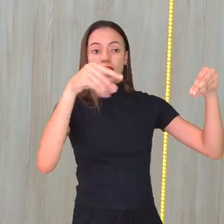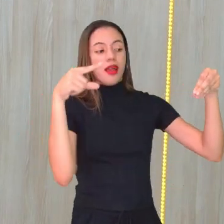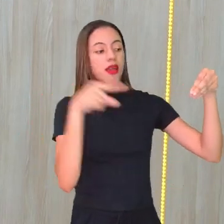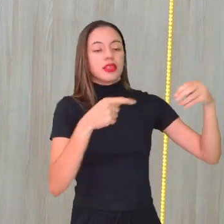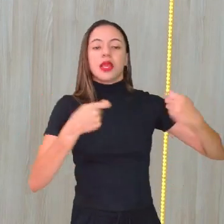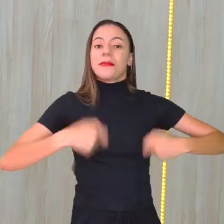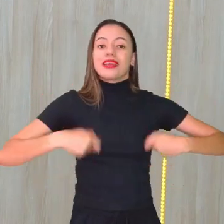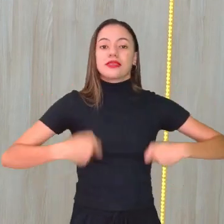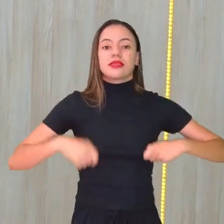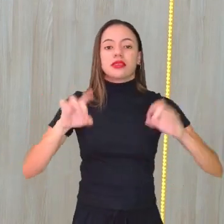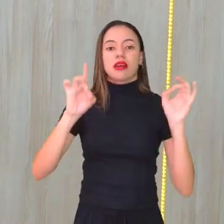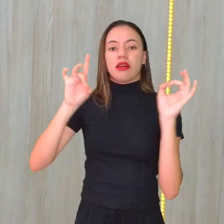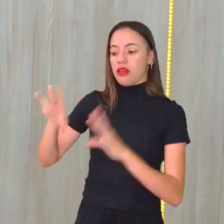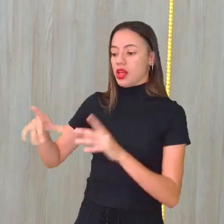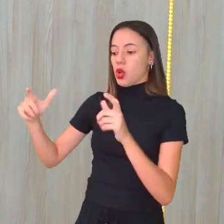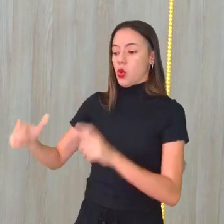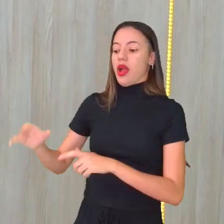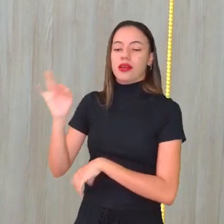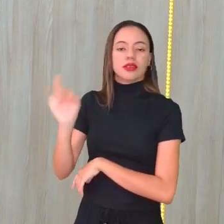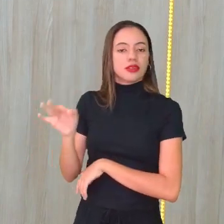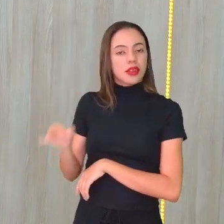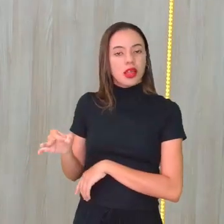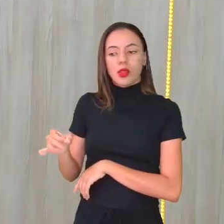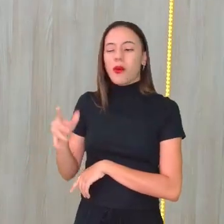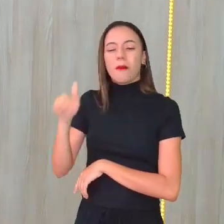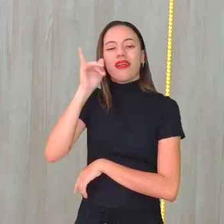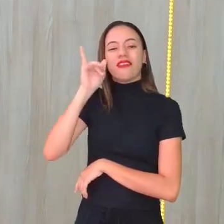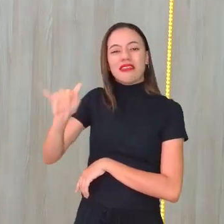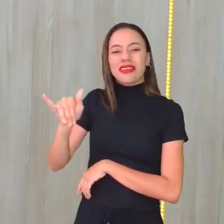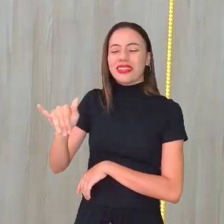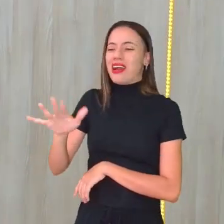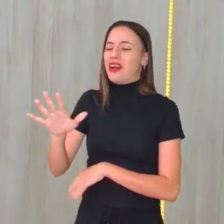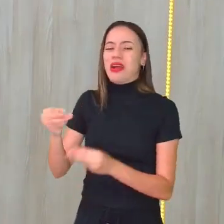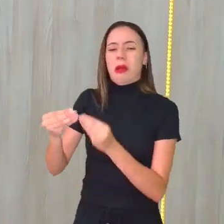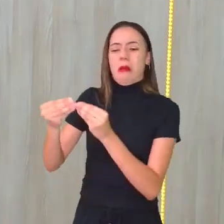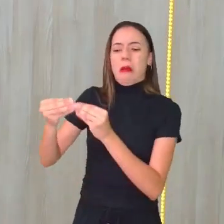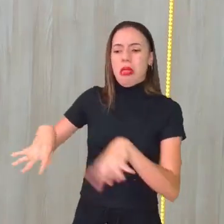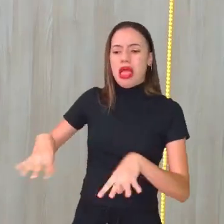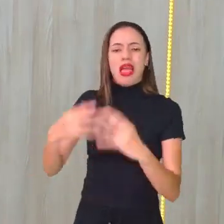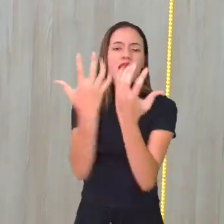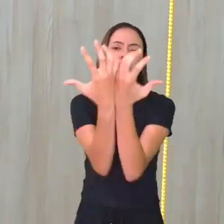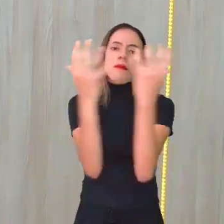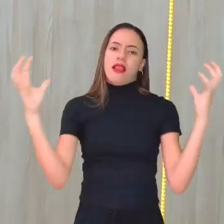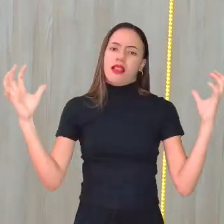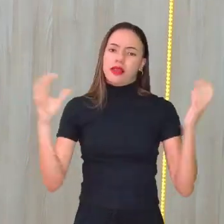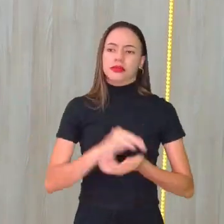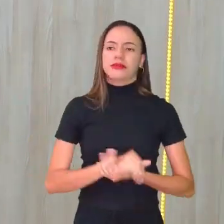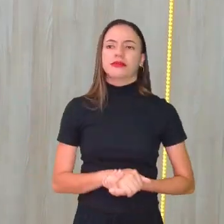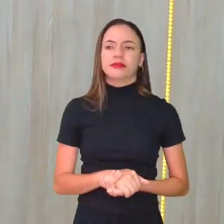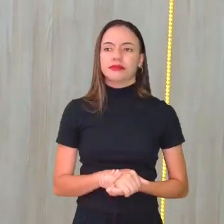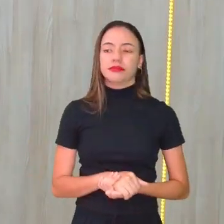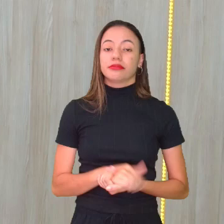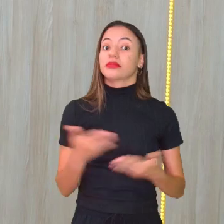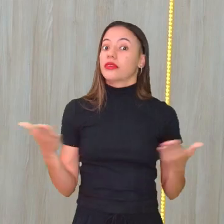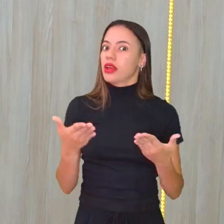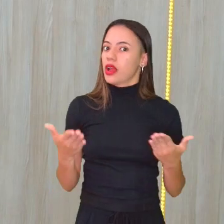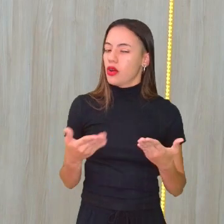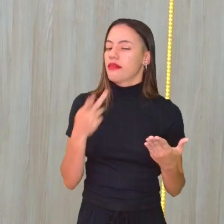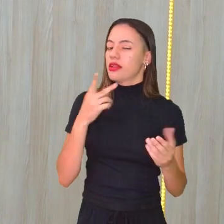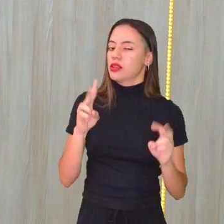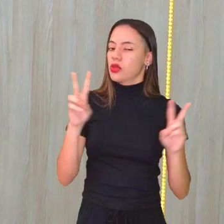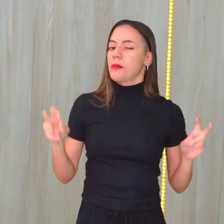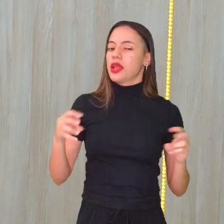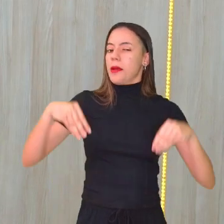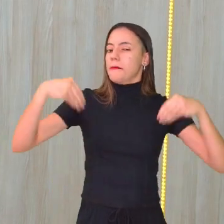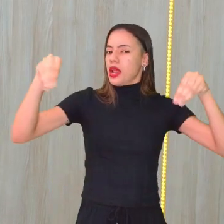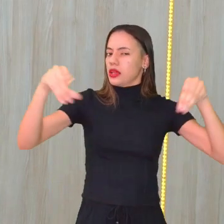ser descartado corretamente para não causar tantos danos ao ambiente. Vamos falar um pouquinho do plástico.